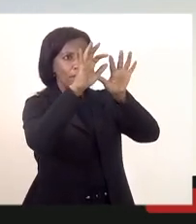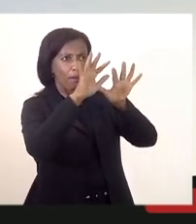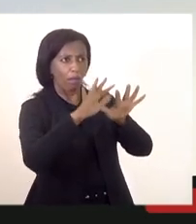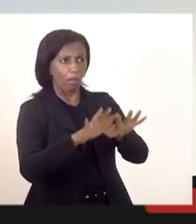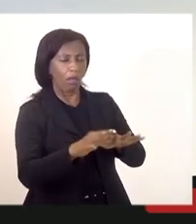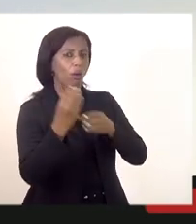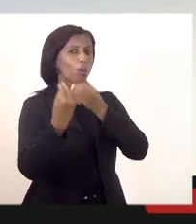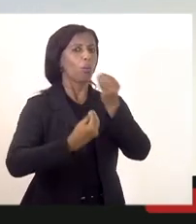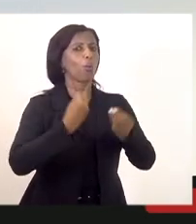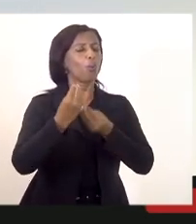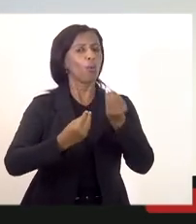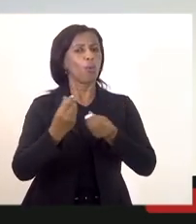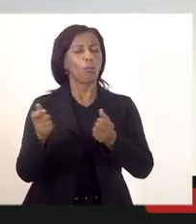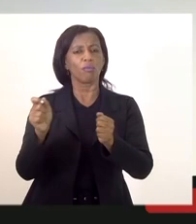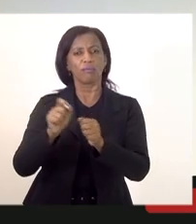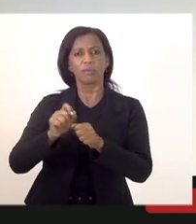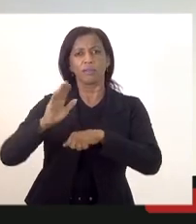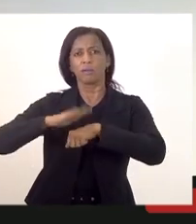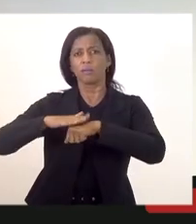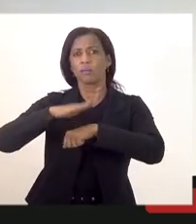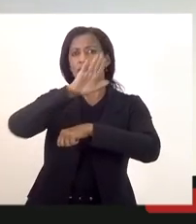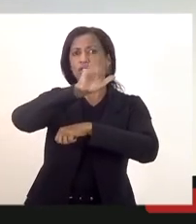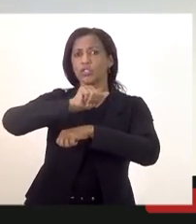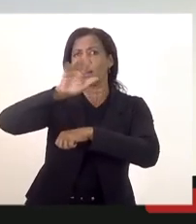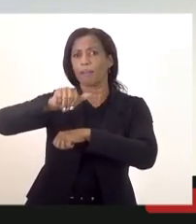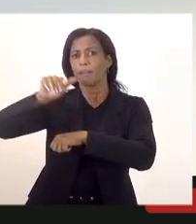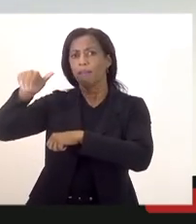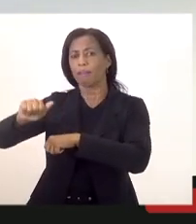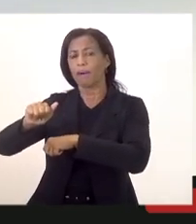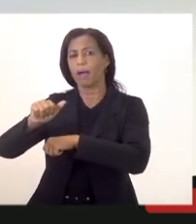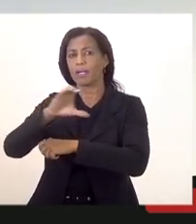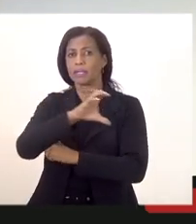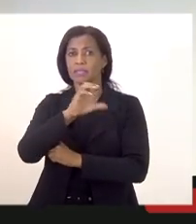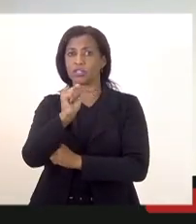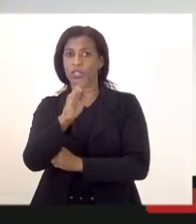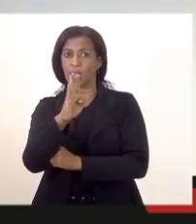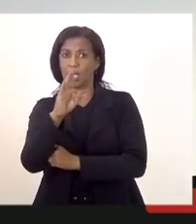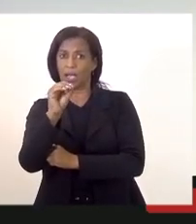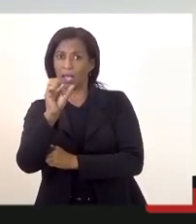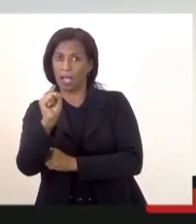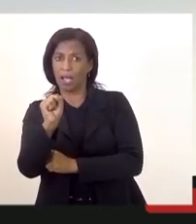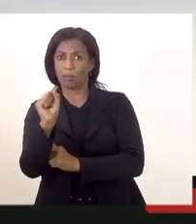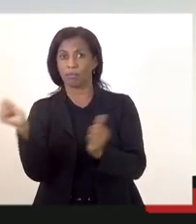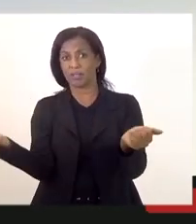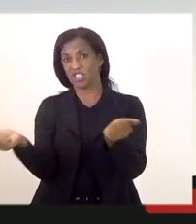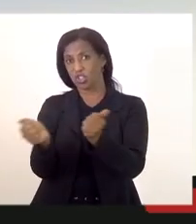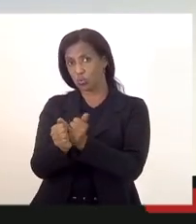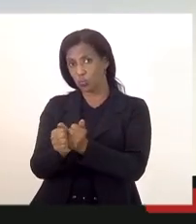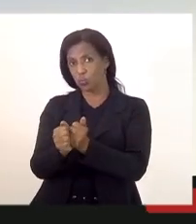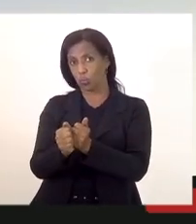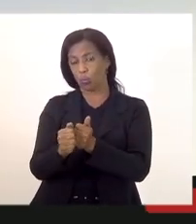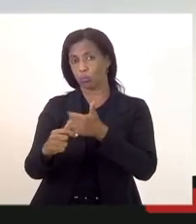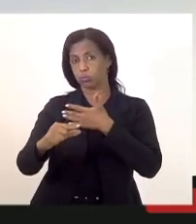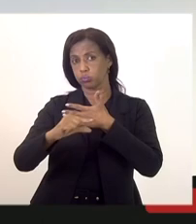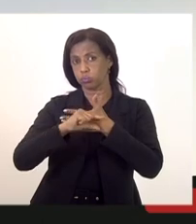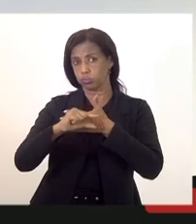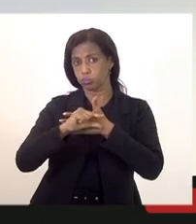a convocação desses cabos seriam juntos com os combatentes ou